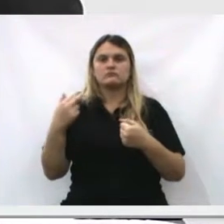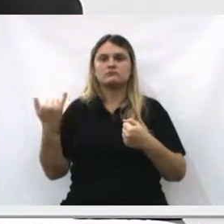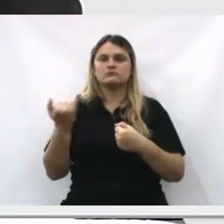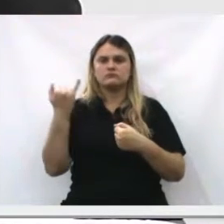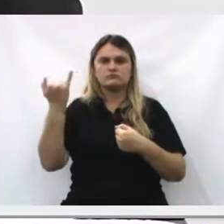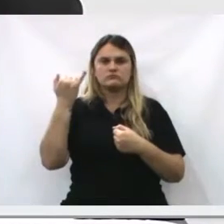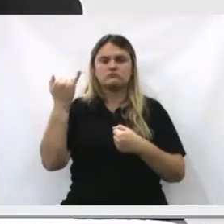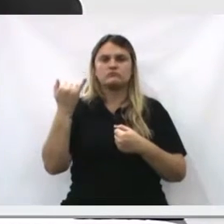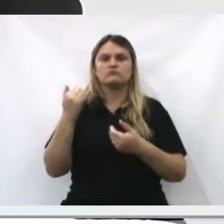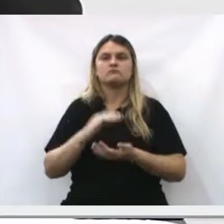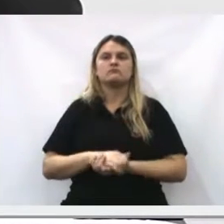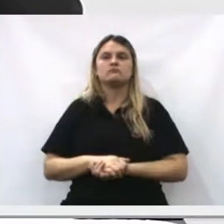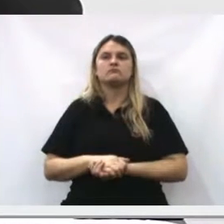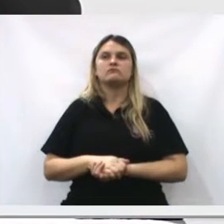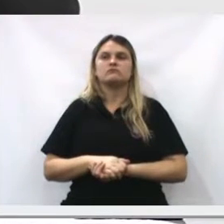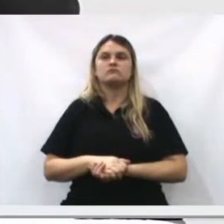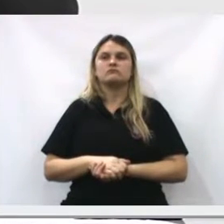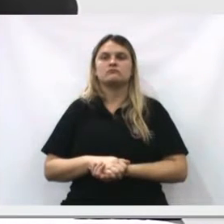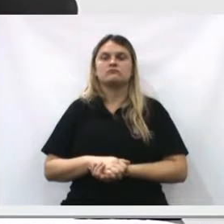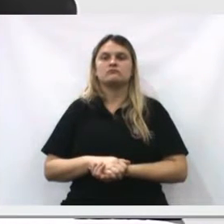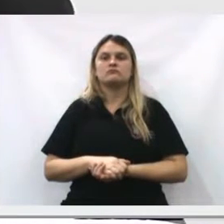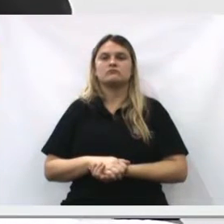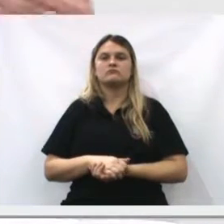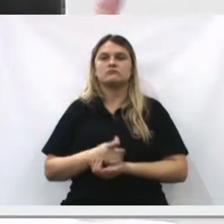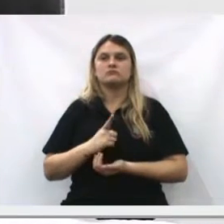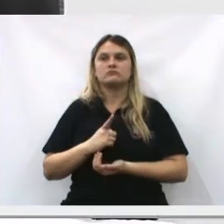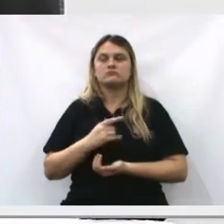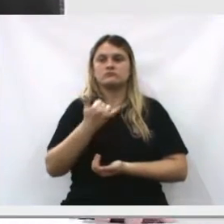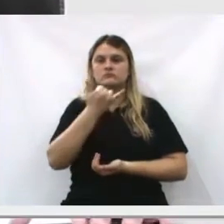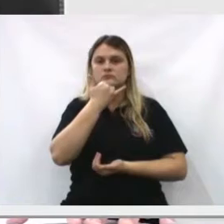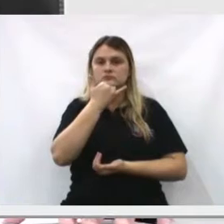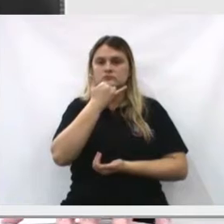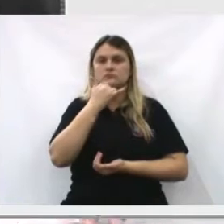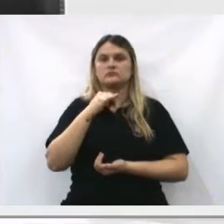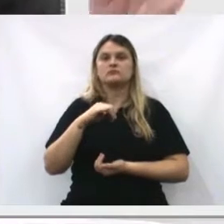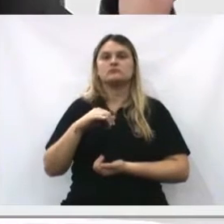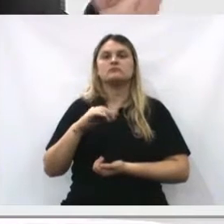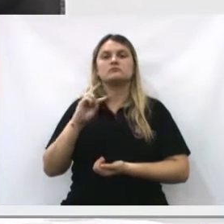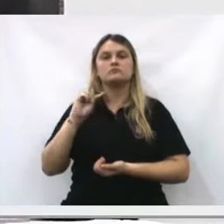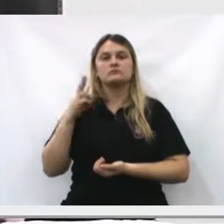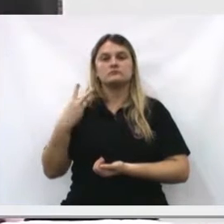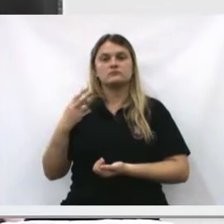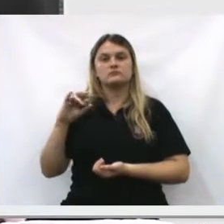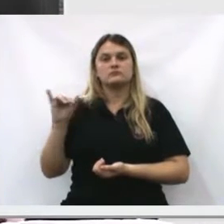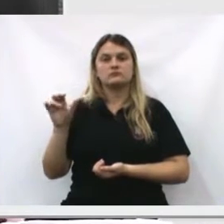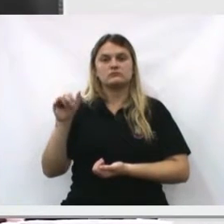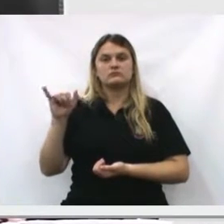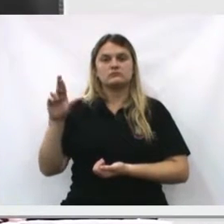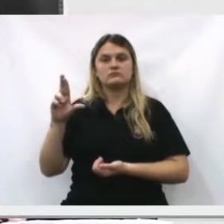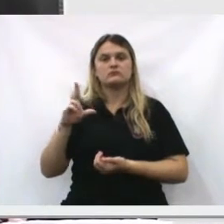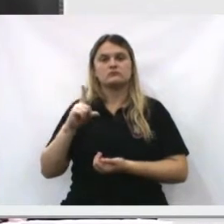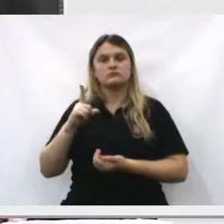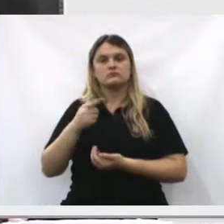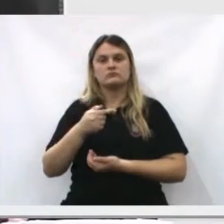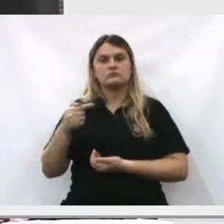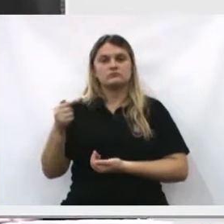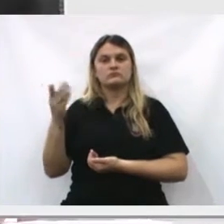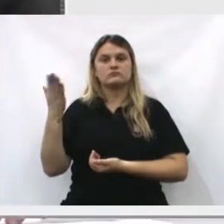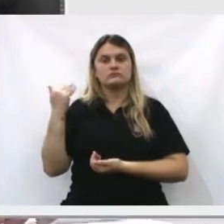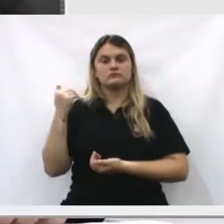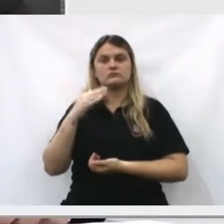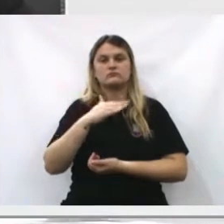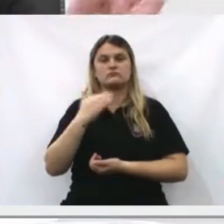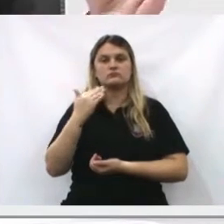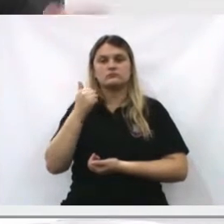como não faltar. E aqui o nosso pesar também ao vereador Jair Brunhago, já